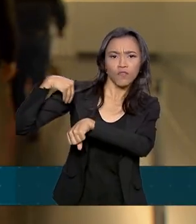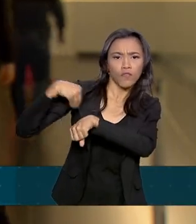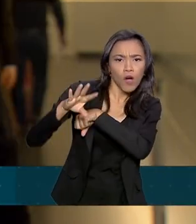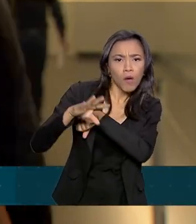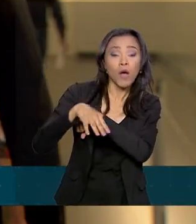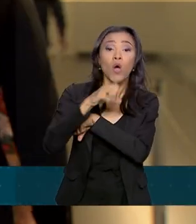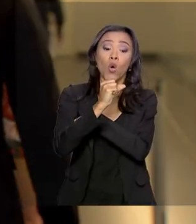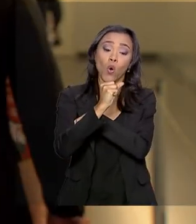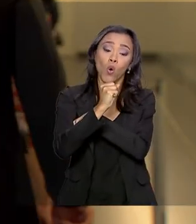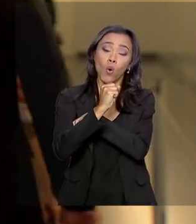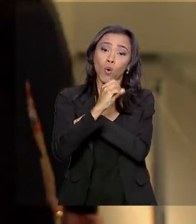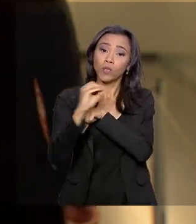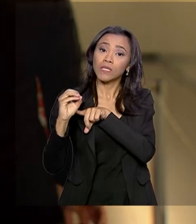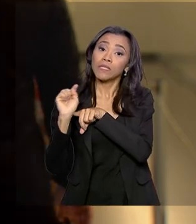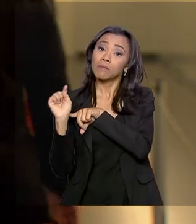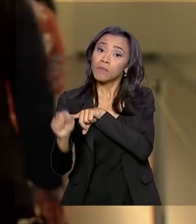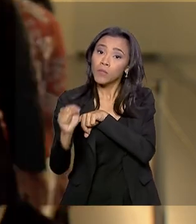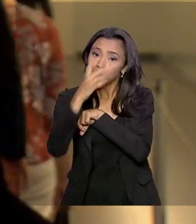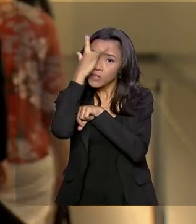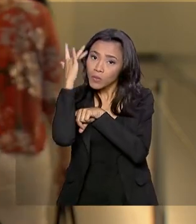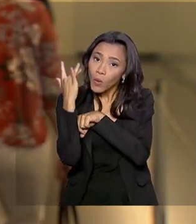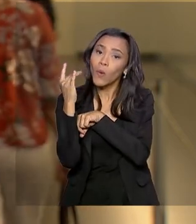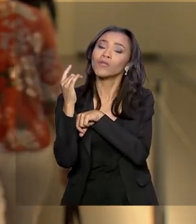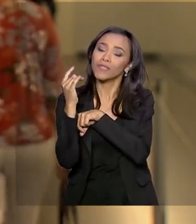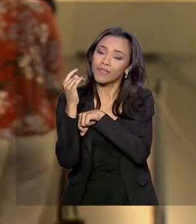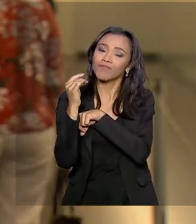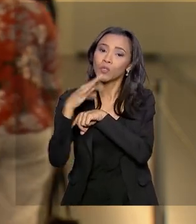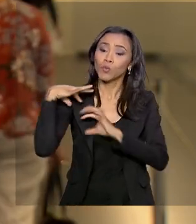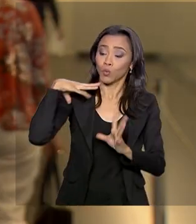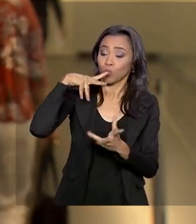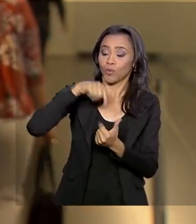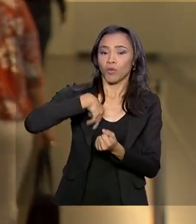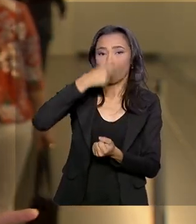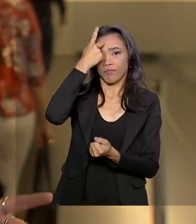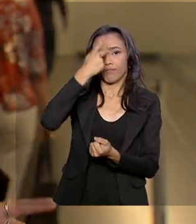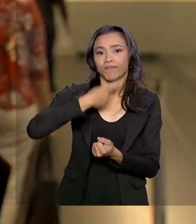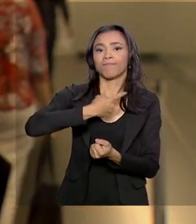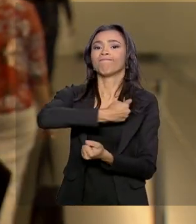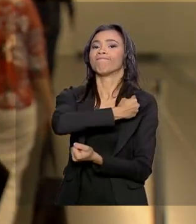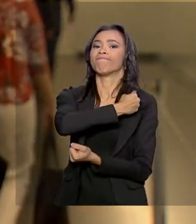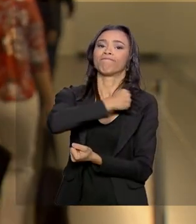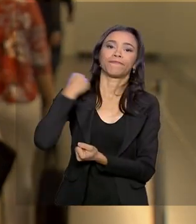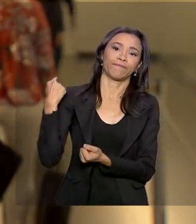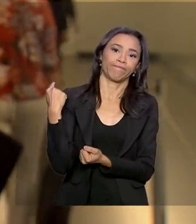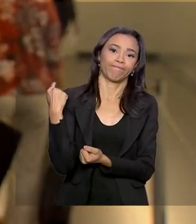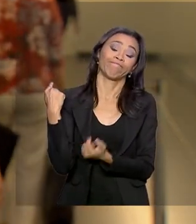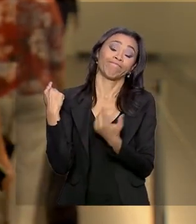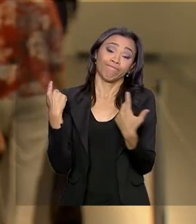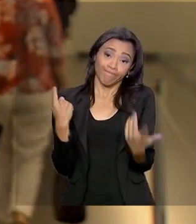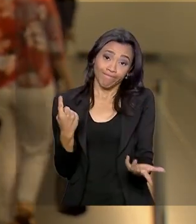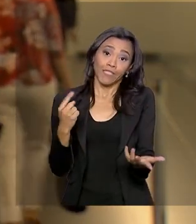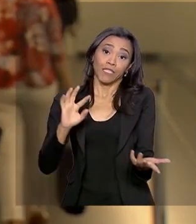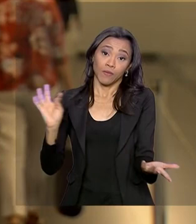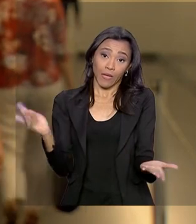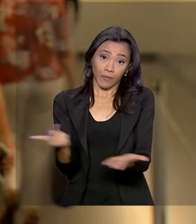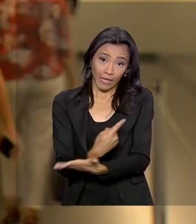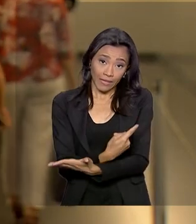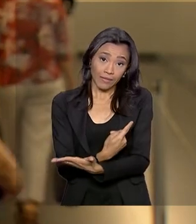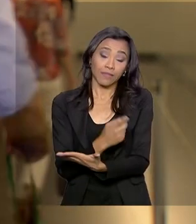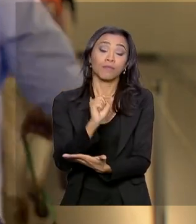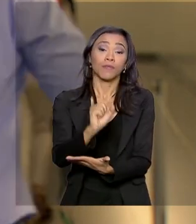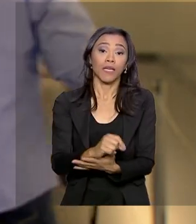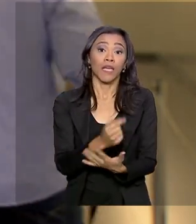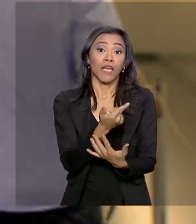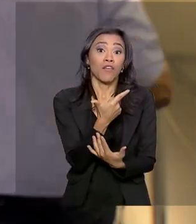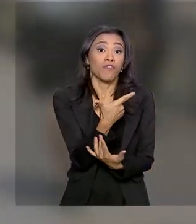mil pessoas tiram a própria vida em todo o mundo. E para cada suicídio consumado, há outras 20